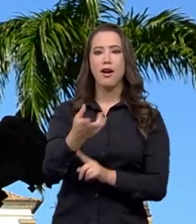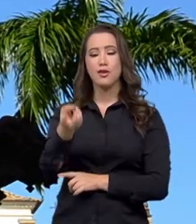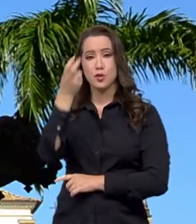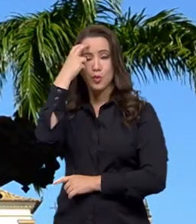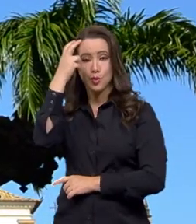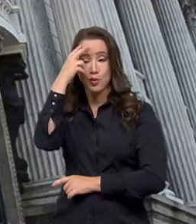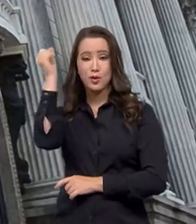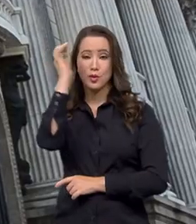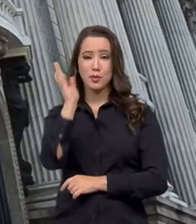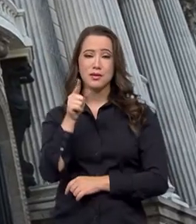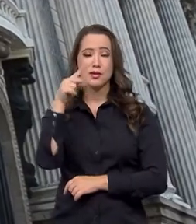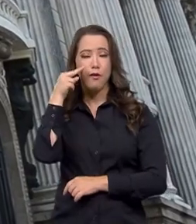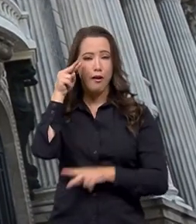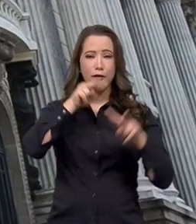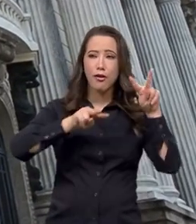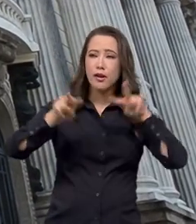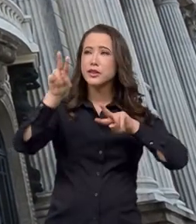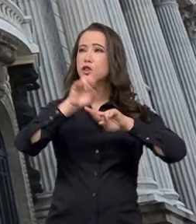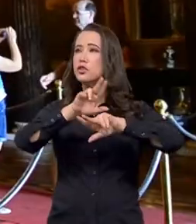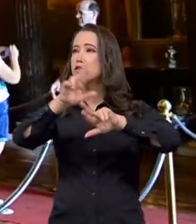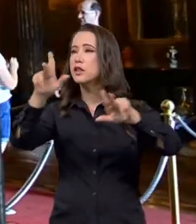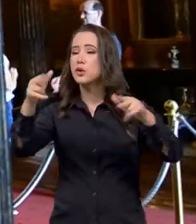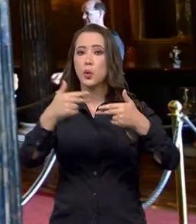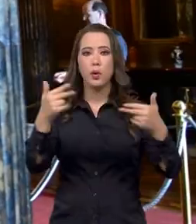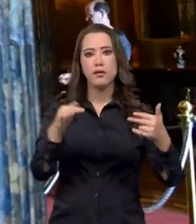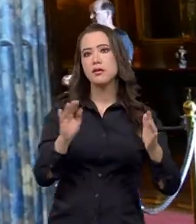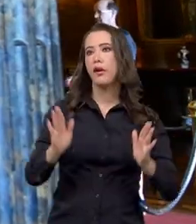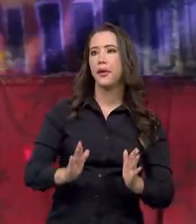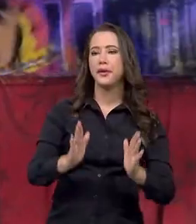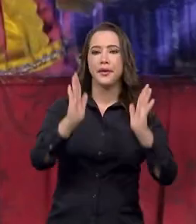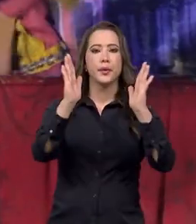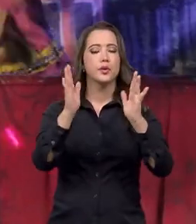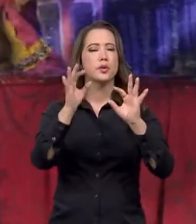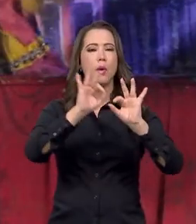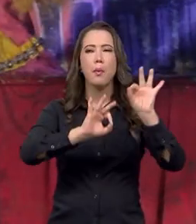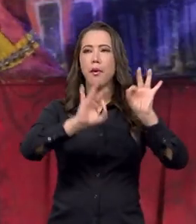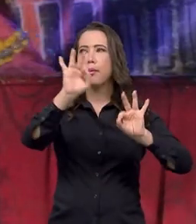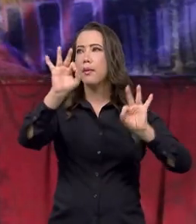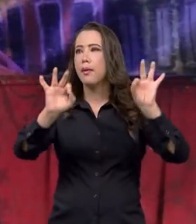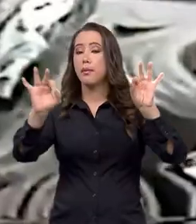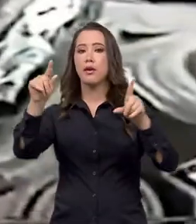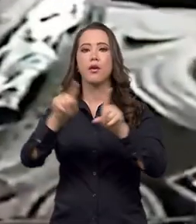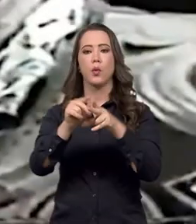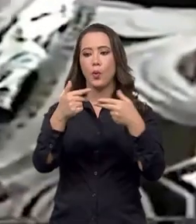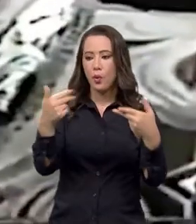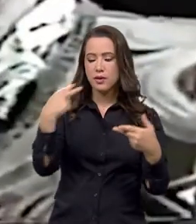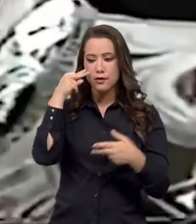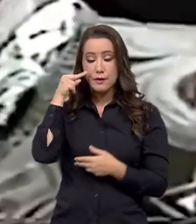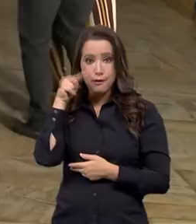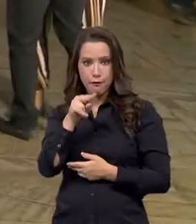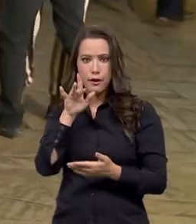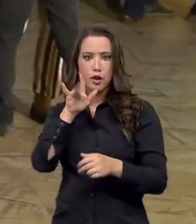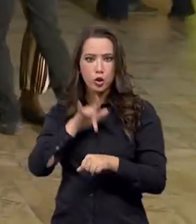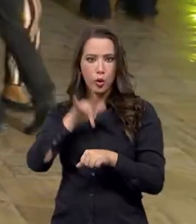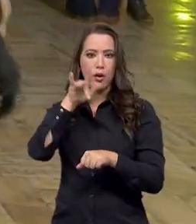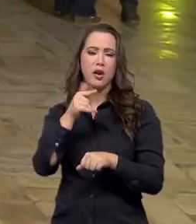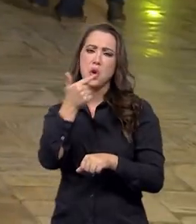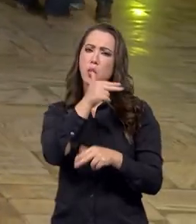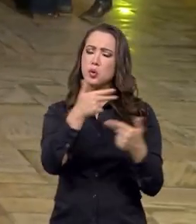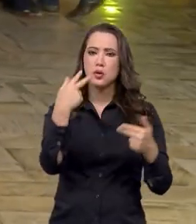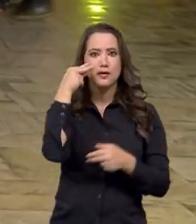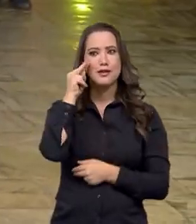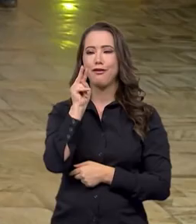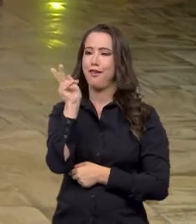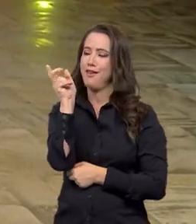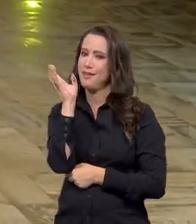debruçar sobre uma diversidade de construções arquitetônicas, sobre produções materiais e imateriais, como o